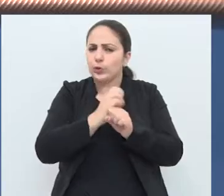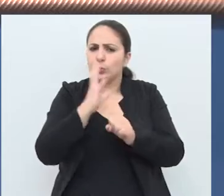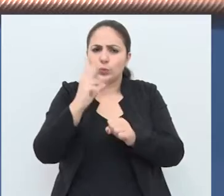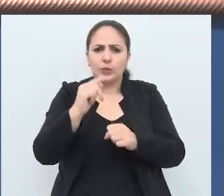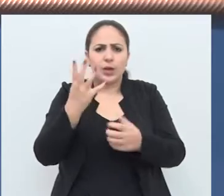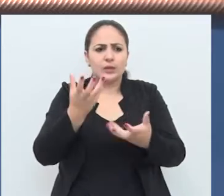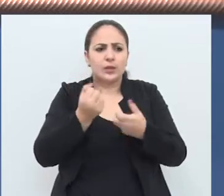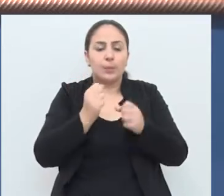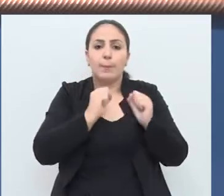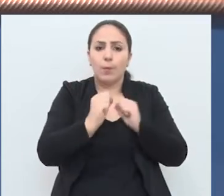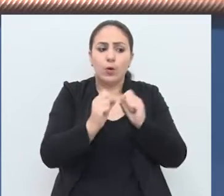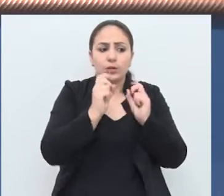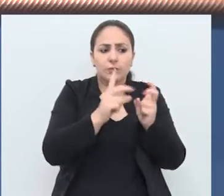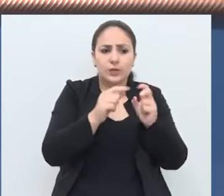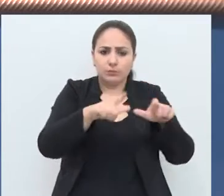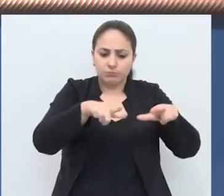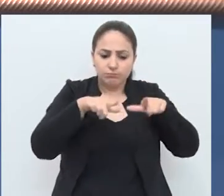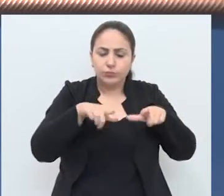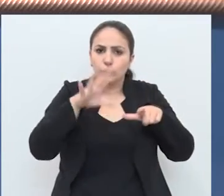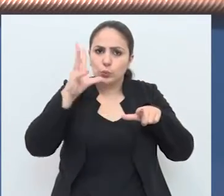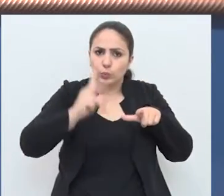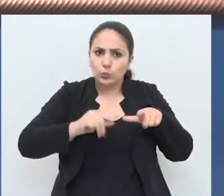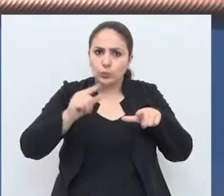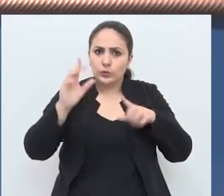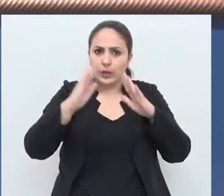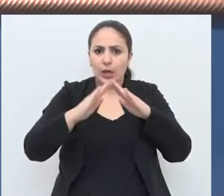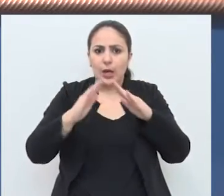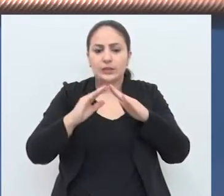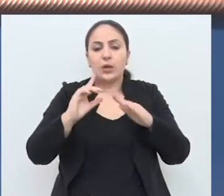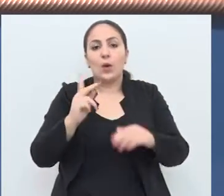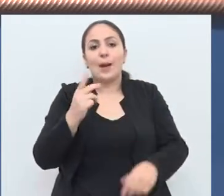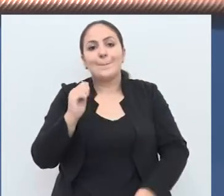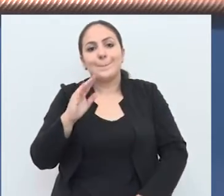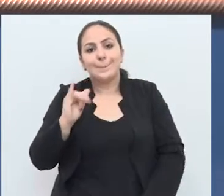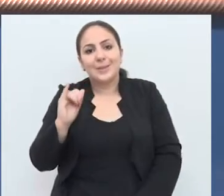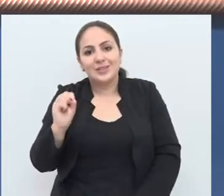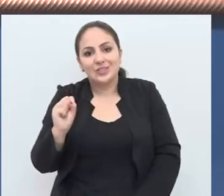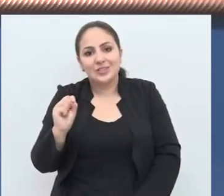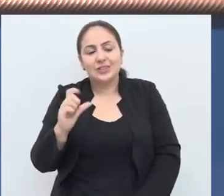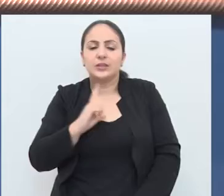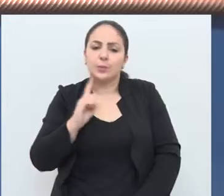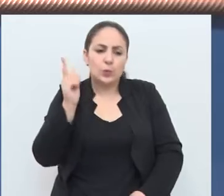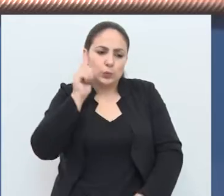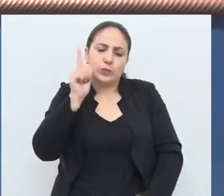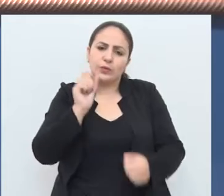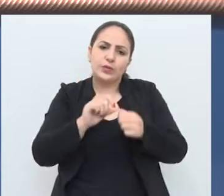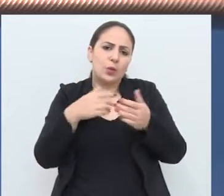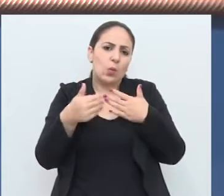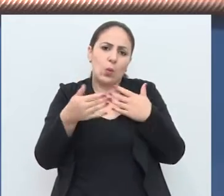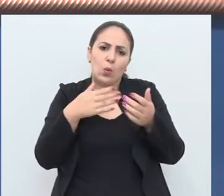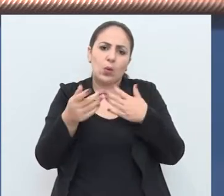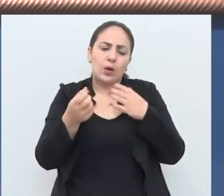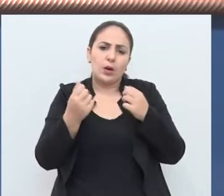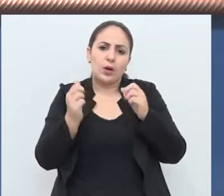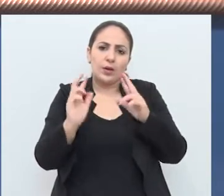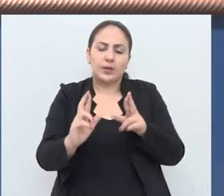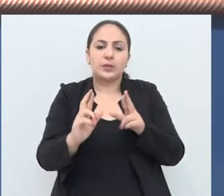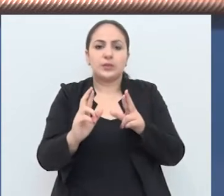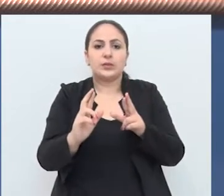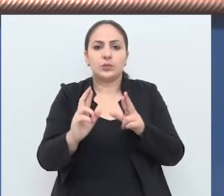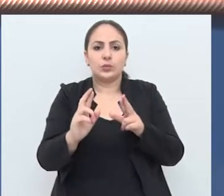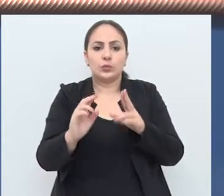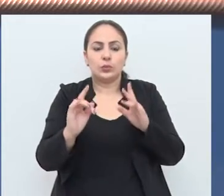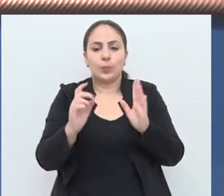todos ganham. O proprietário poderá vender, ter a escritura do seu imóvel em dia, ter o seu hábitos em dia e também fazer qualquer investimento, um empréstimo que seja com